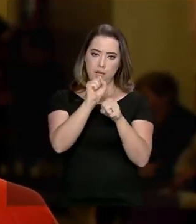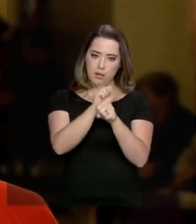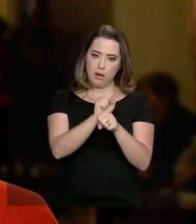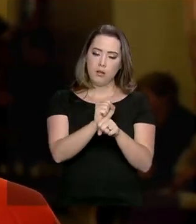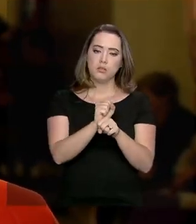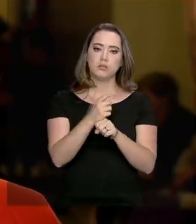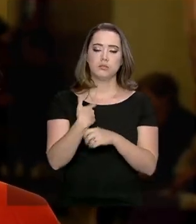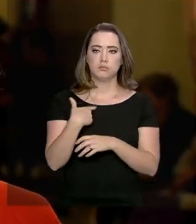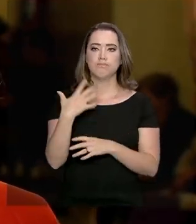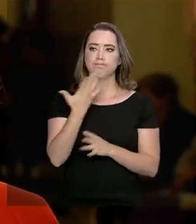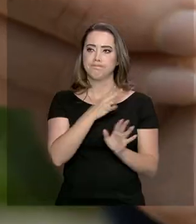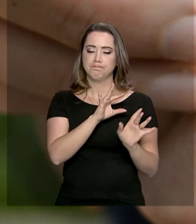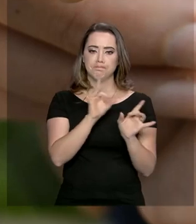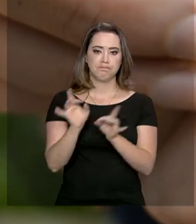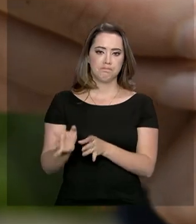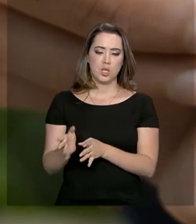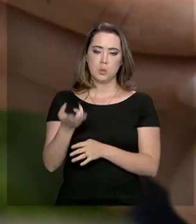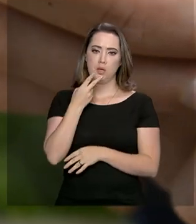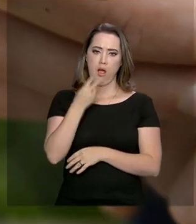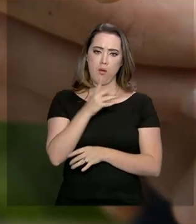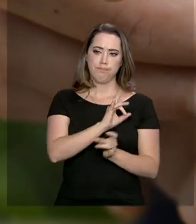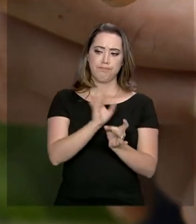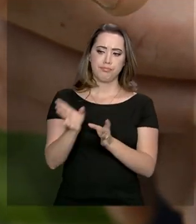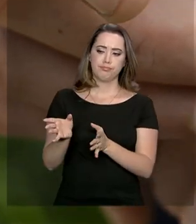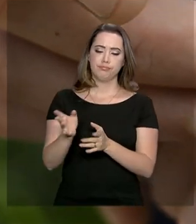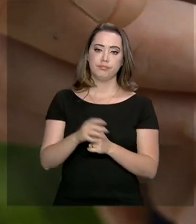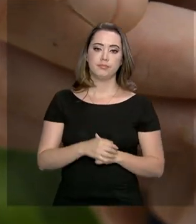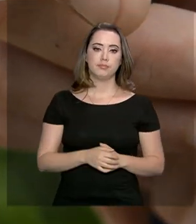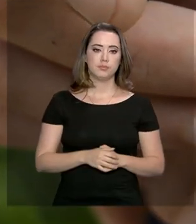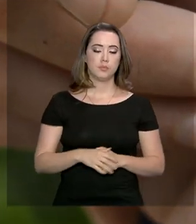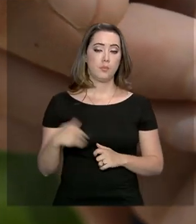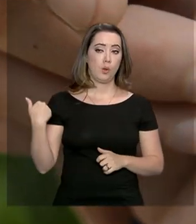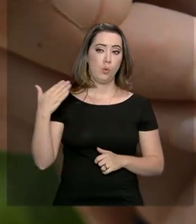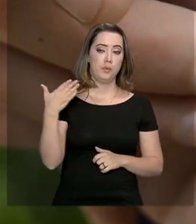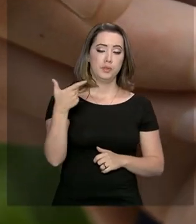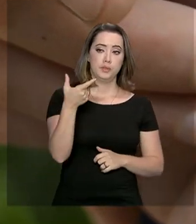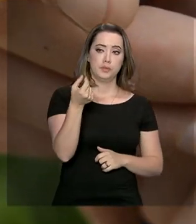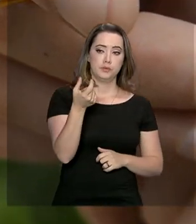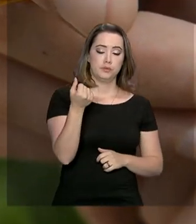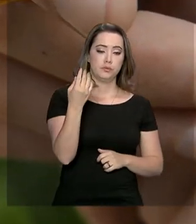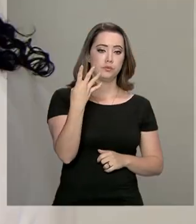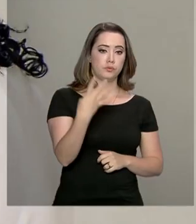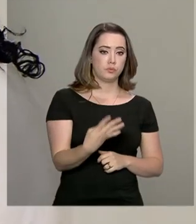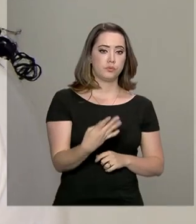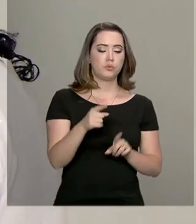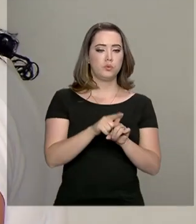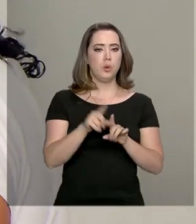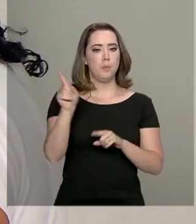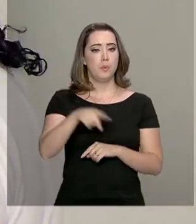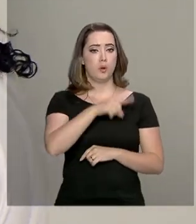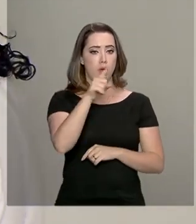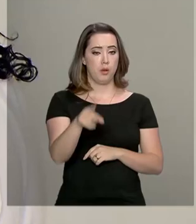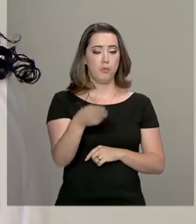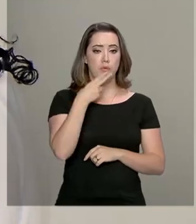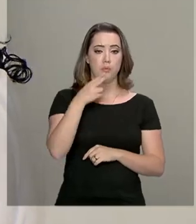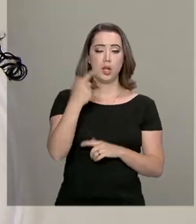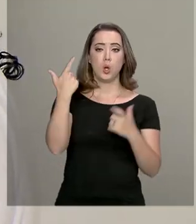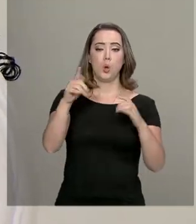que conseguem se ver sem o cigarro. Desde 2014, está em vigor uma lei federal que proíbe fumar em ambientes